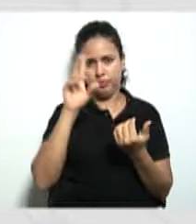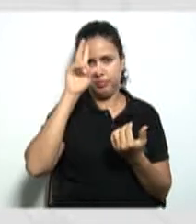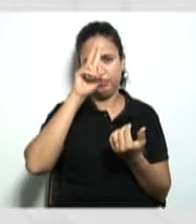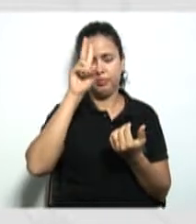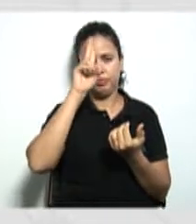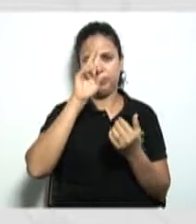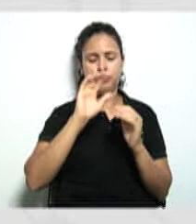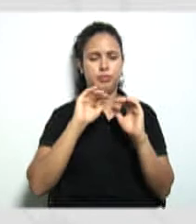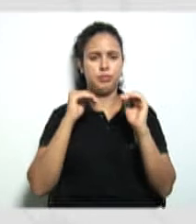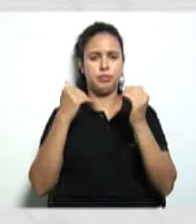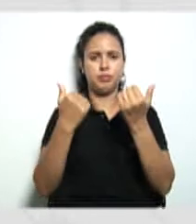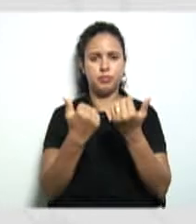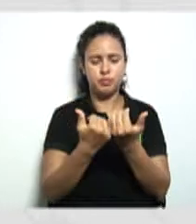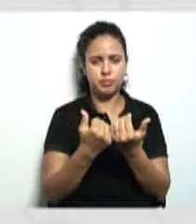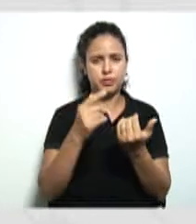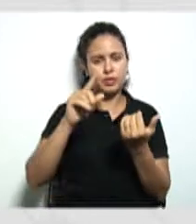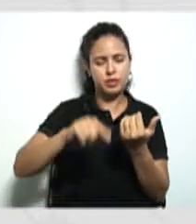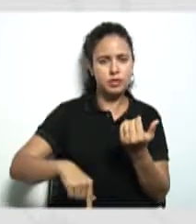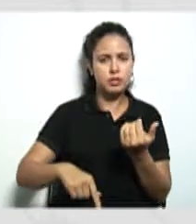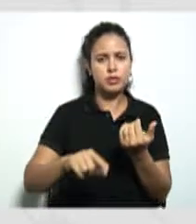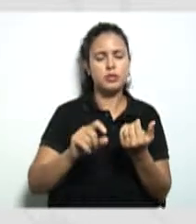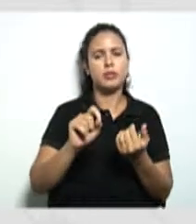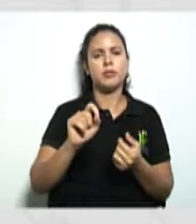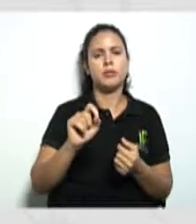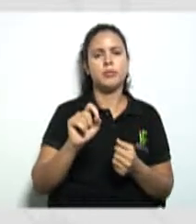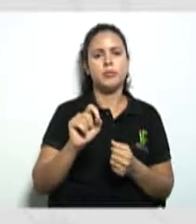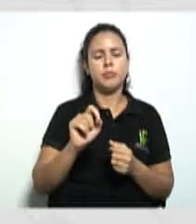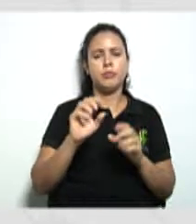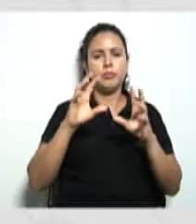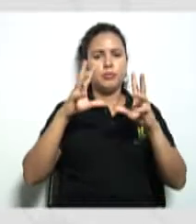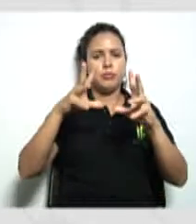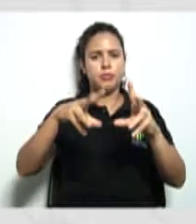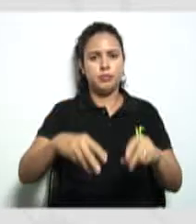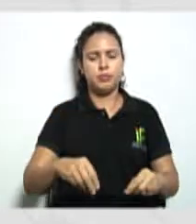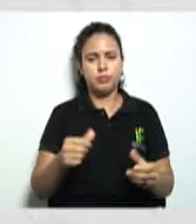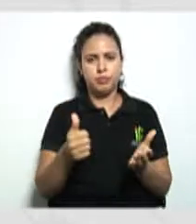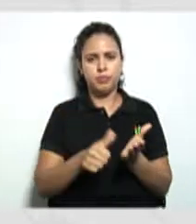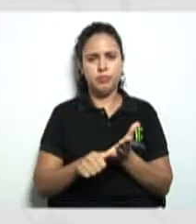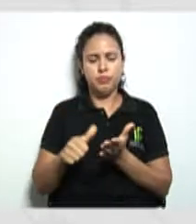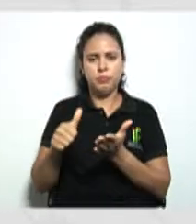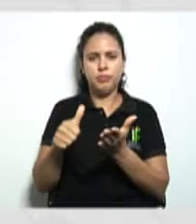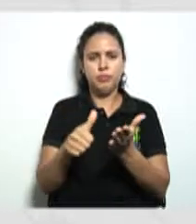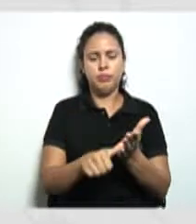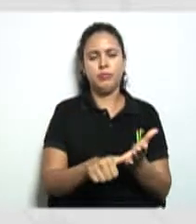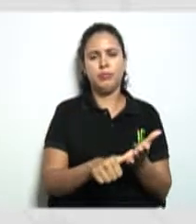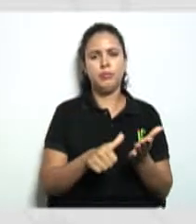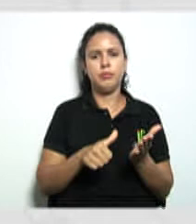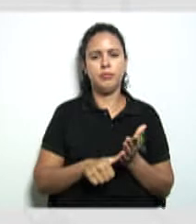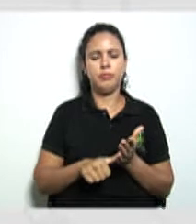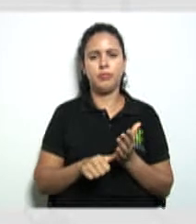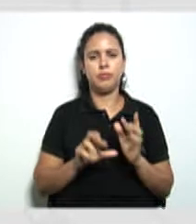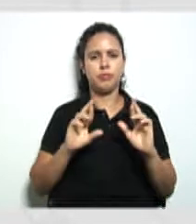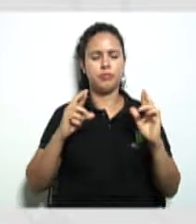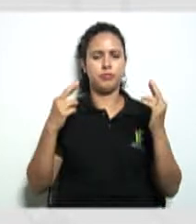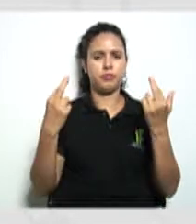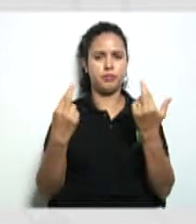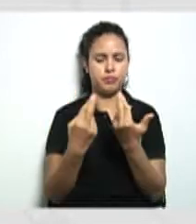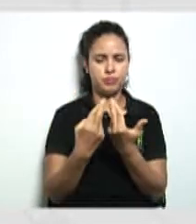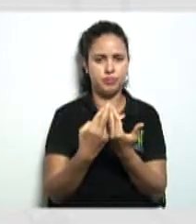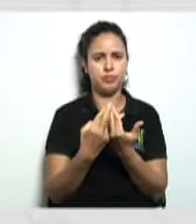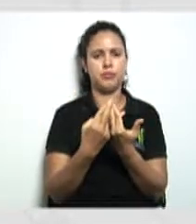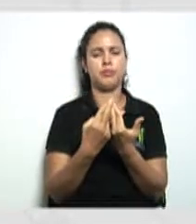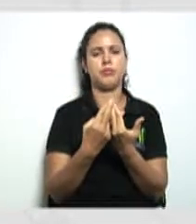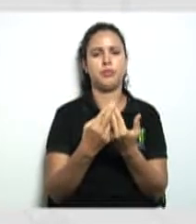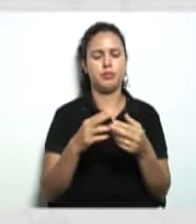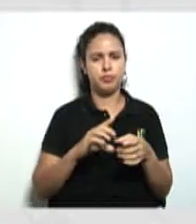assembleia é aquele momento em que todos os cooperados vão estar reunidos de forma